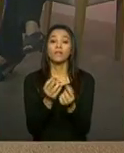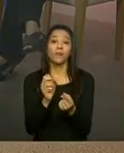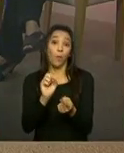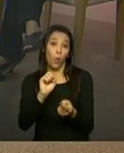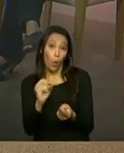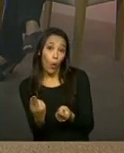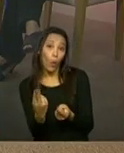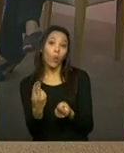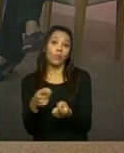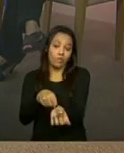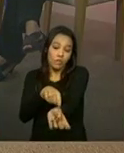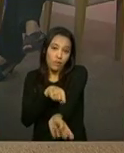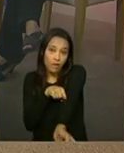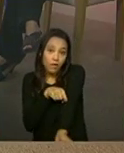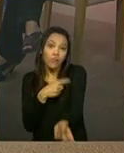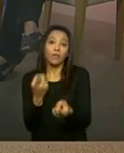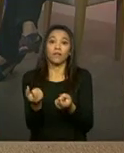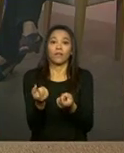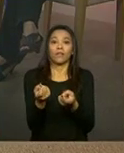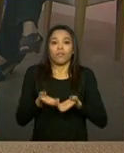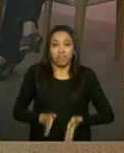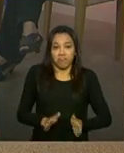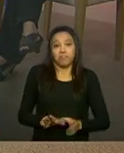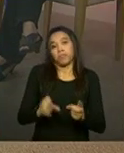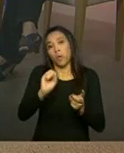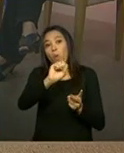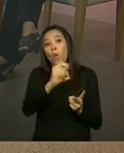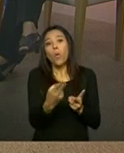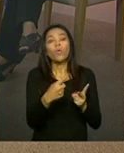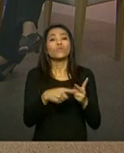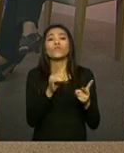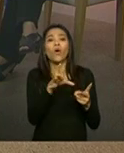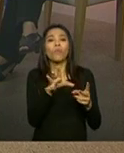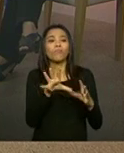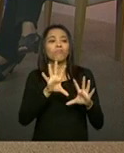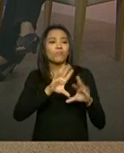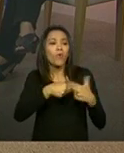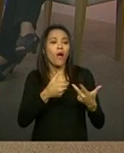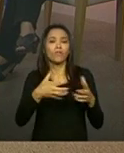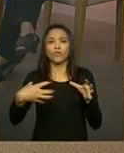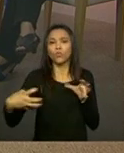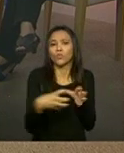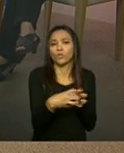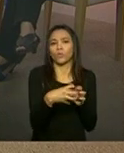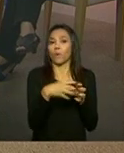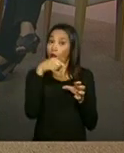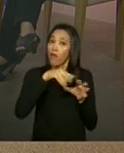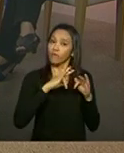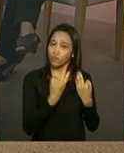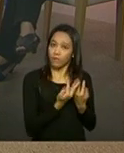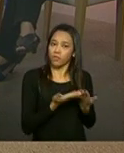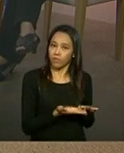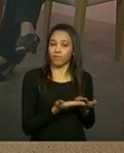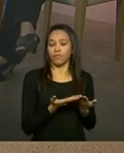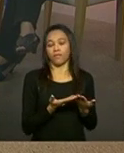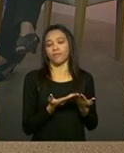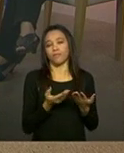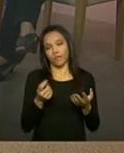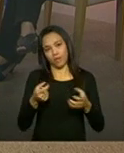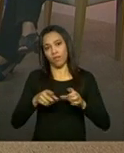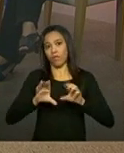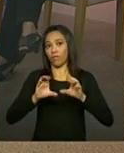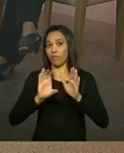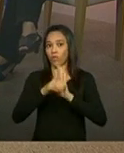relações com sanguíneas ou que se considerem família por relações de afinidade, de solidariedade. Então, um conceito amplo de